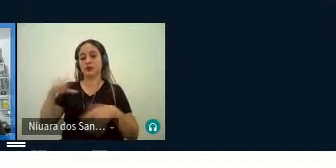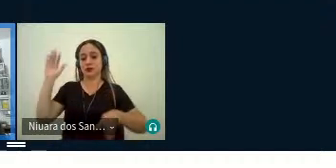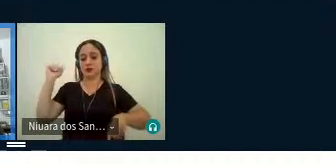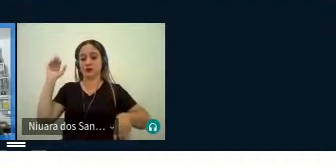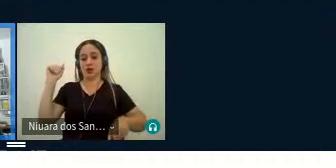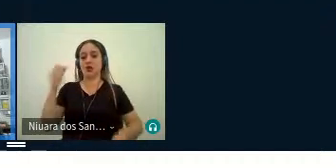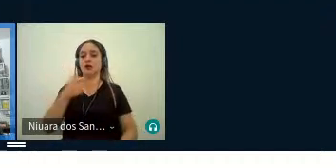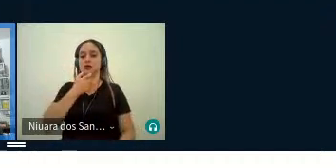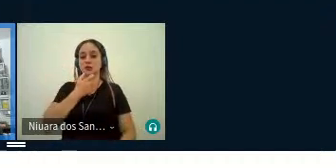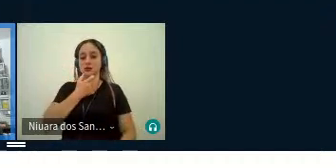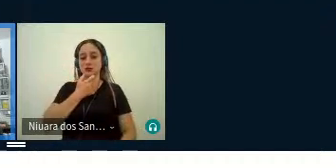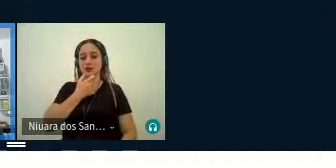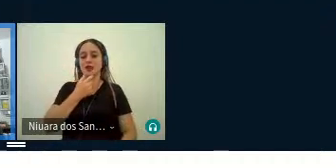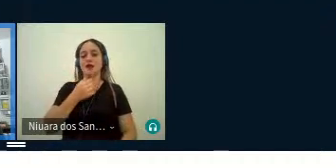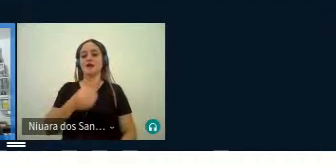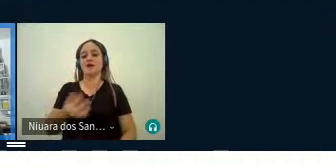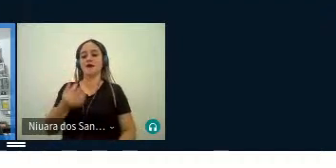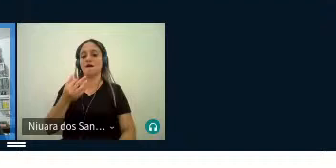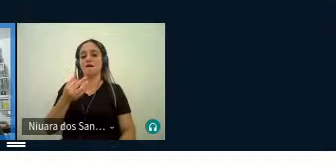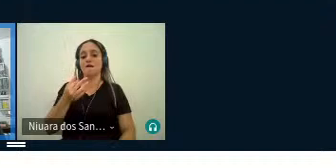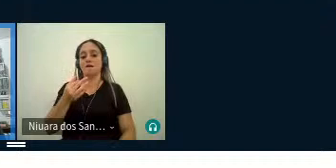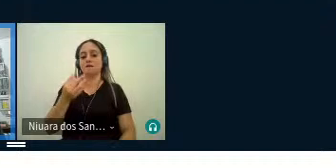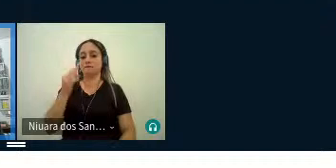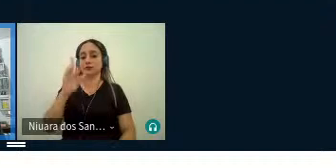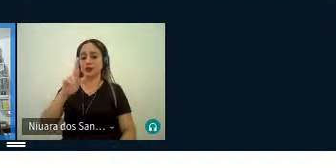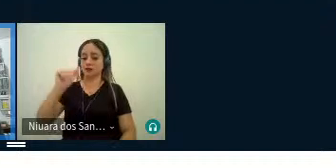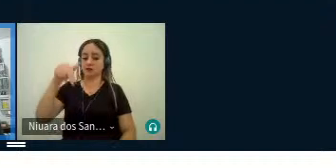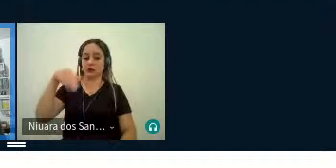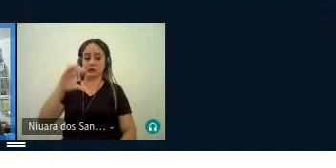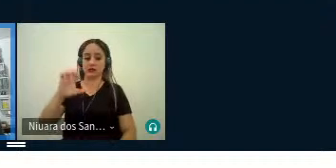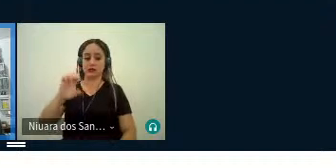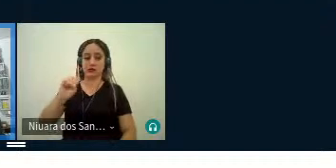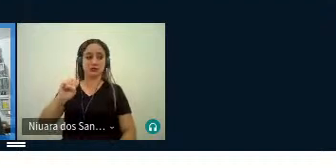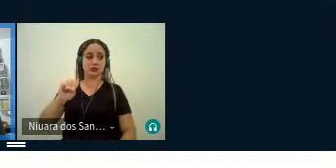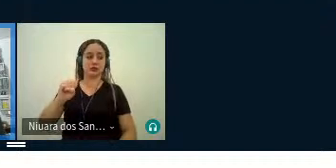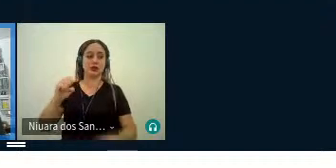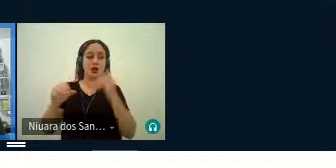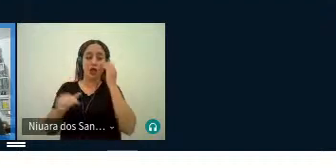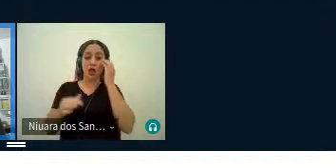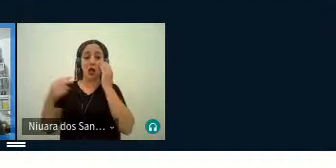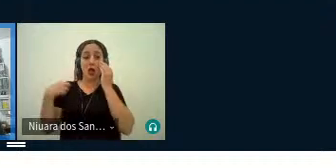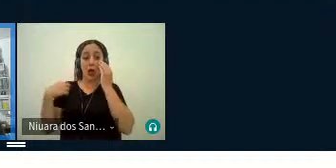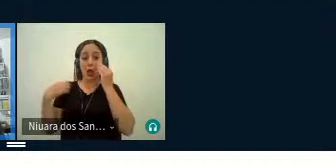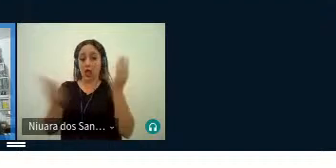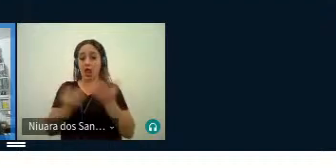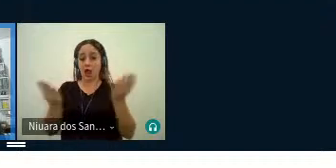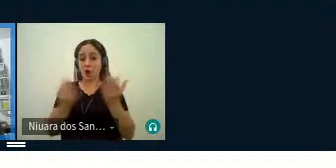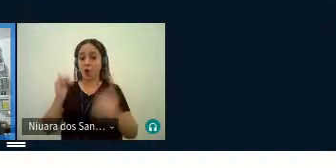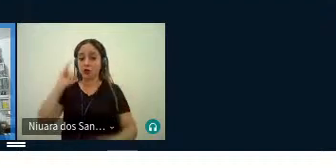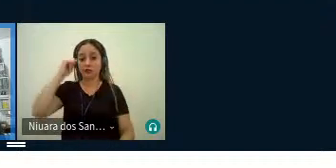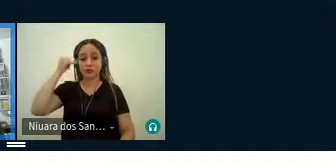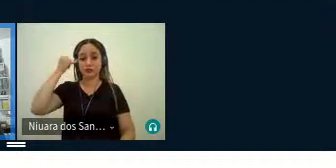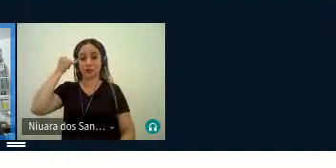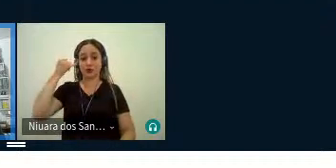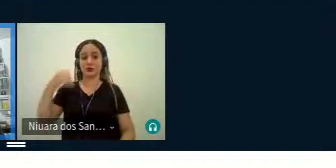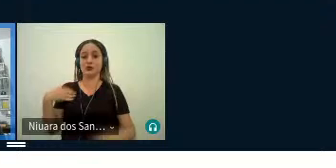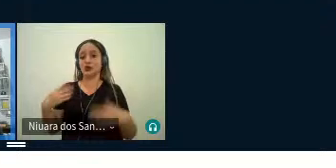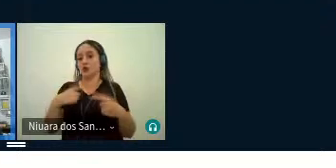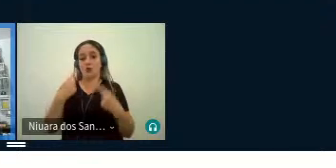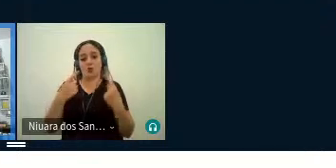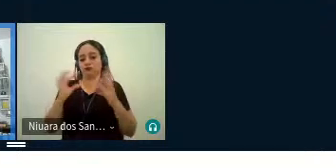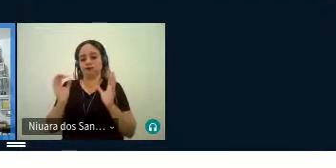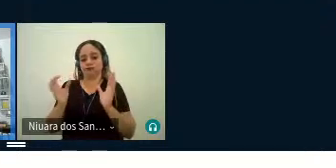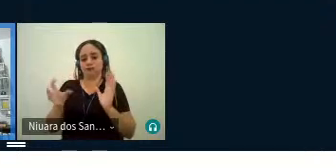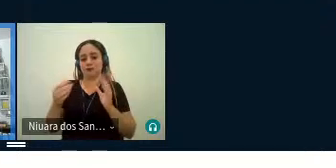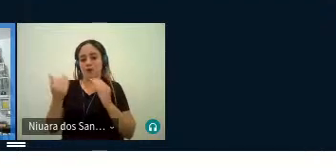para o inglês, francês, alemão, italiano, e agora no japonês. Não foi publicado ainda, porque